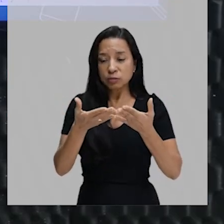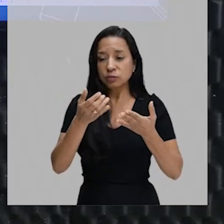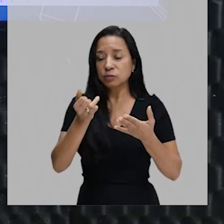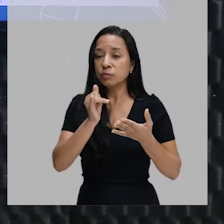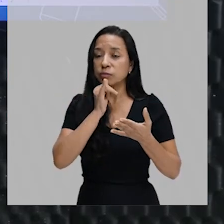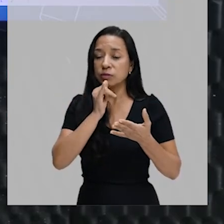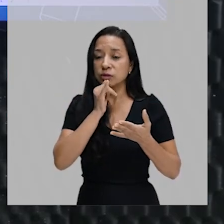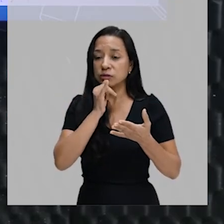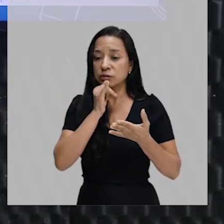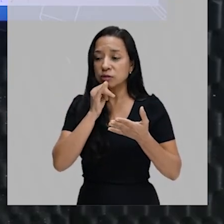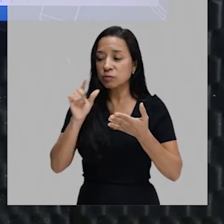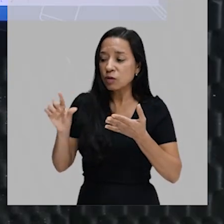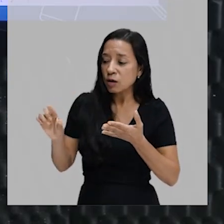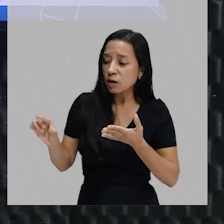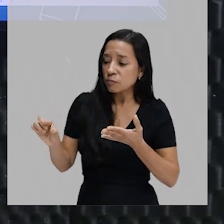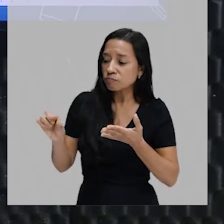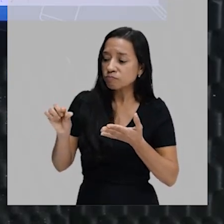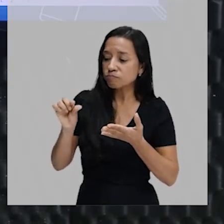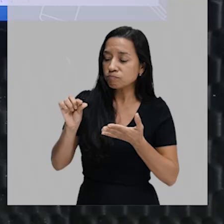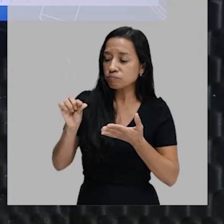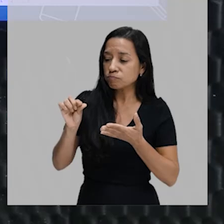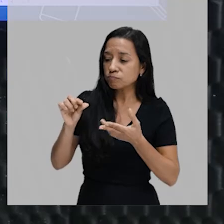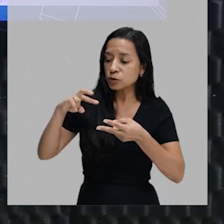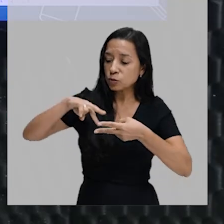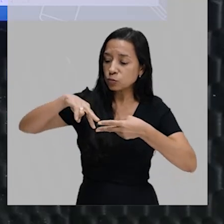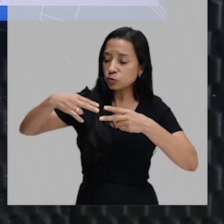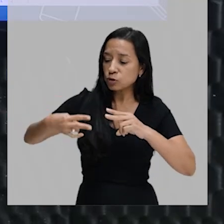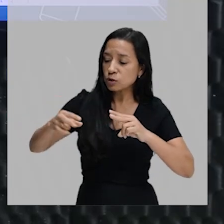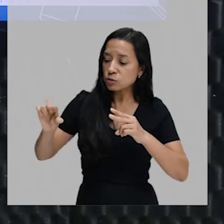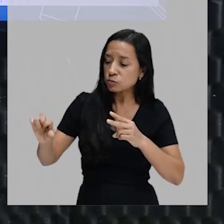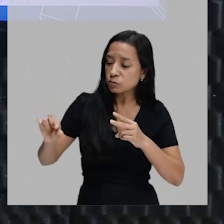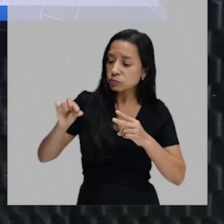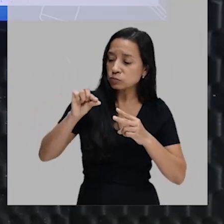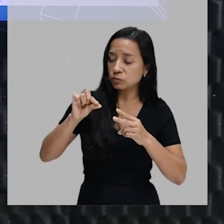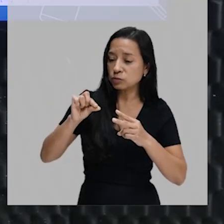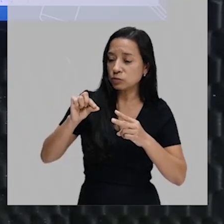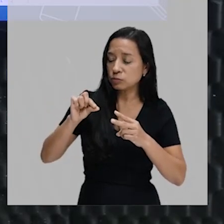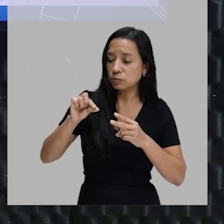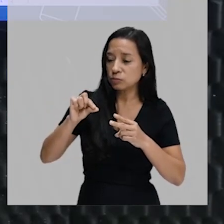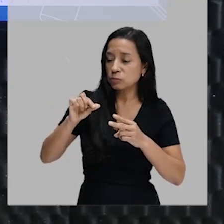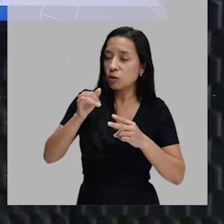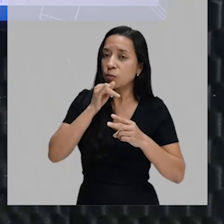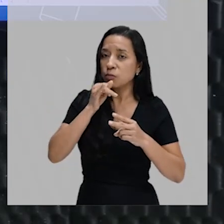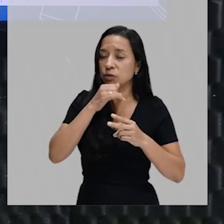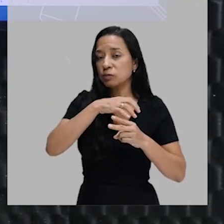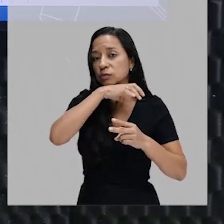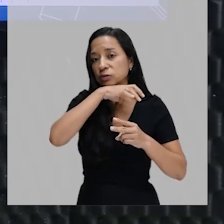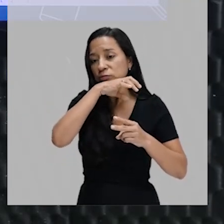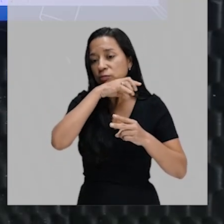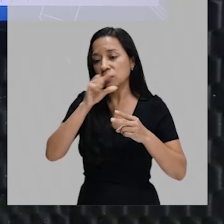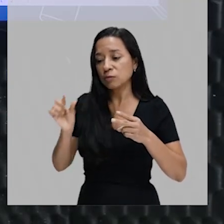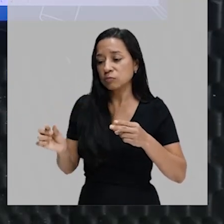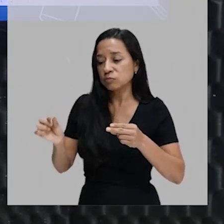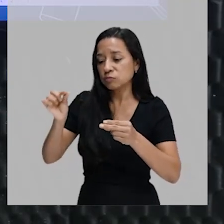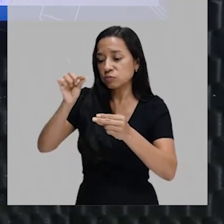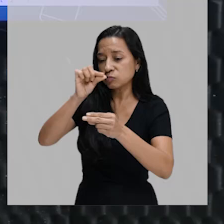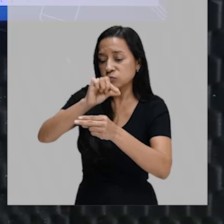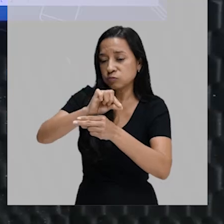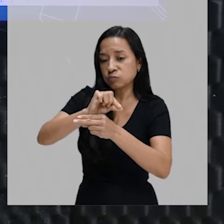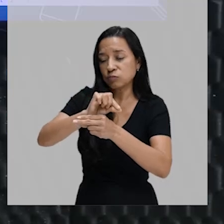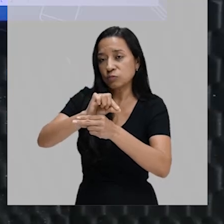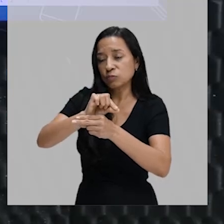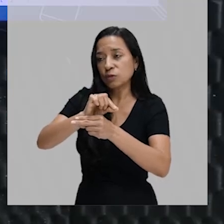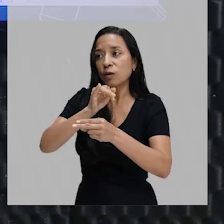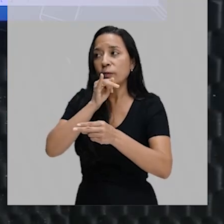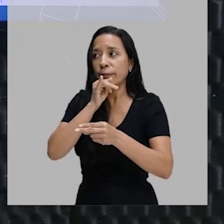exemplo, tirar um gene de um organismo, de um animal, por exemplo, e injetar no DNA de uma